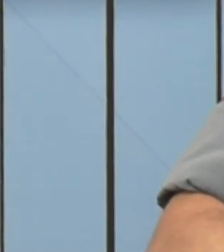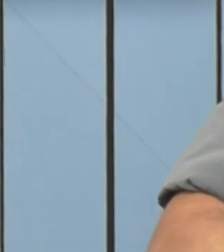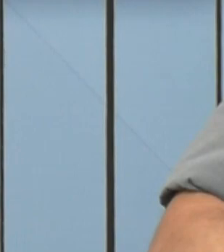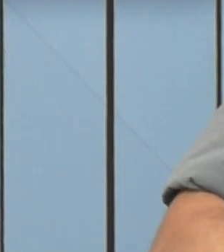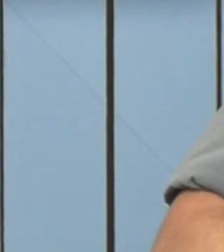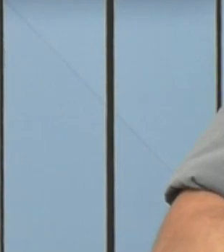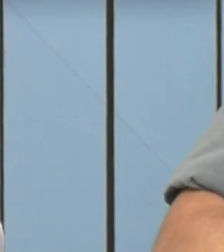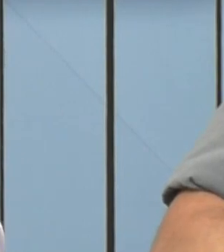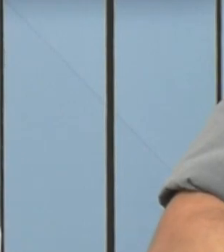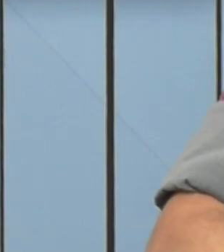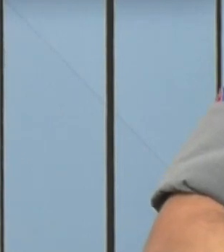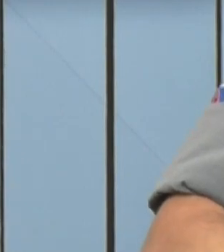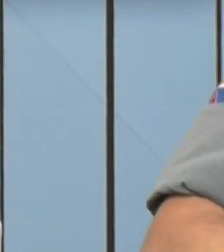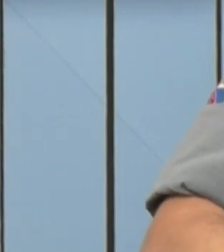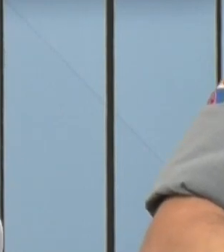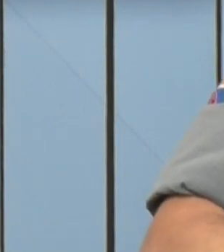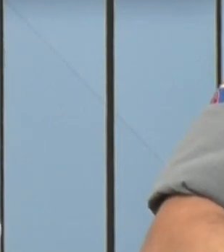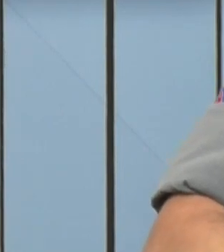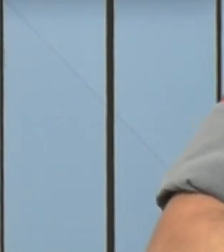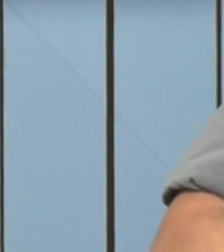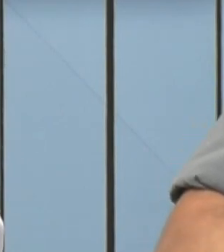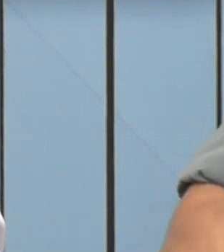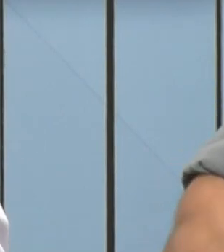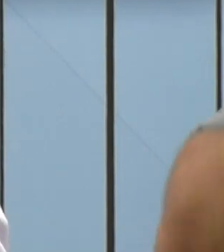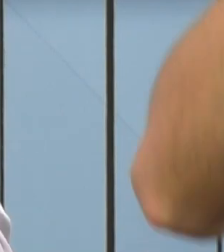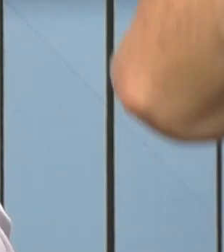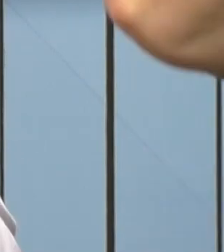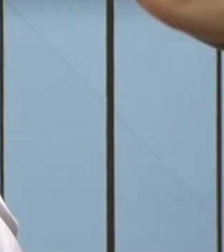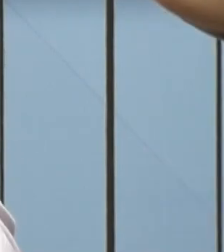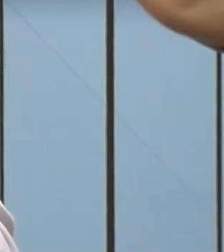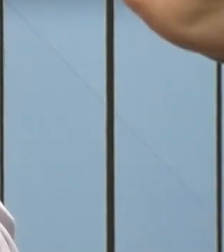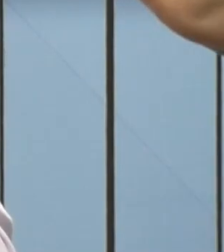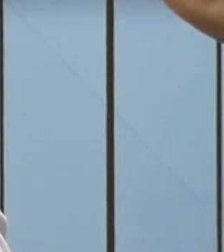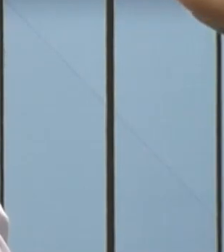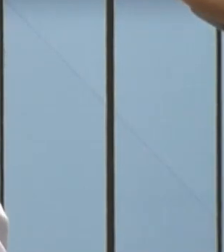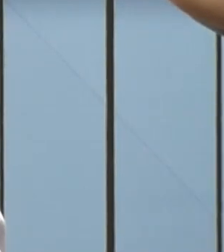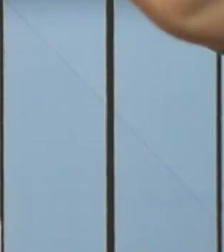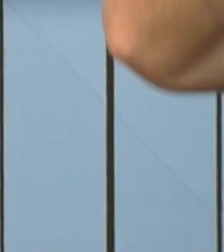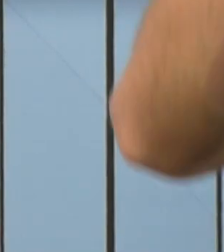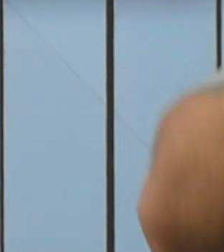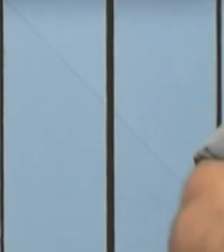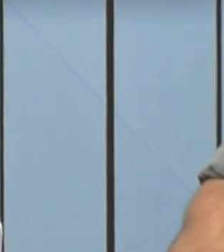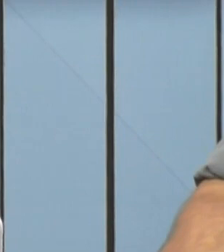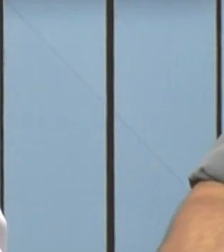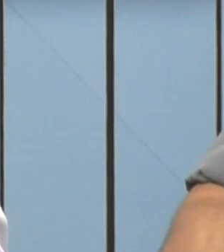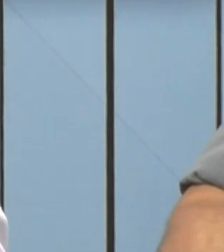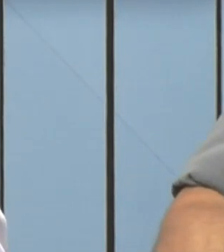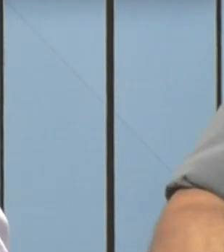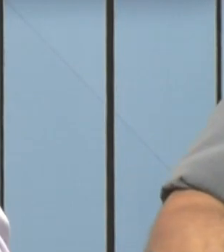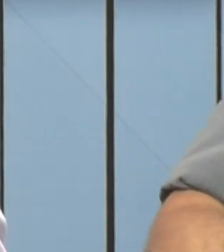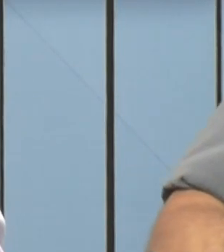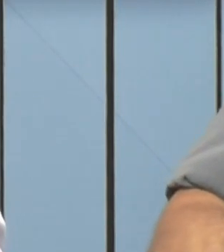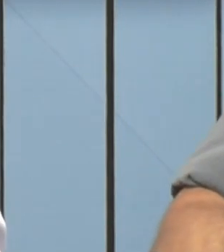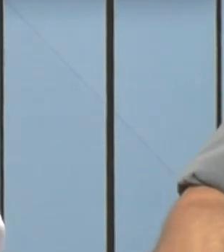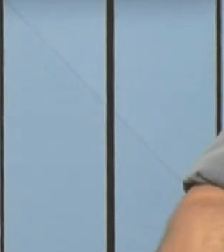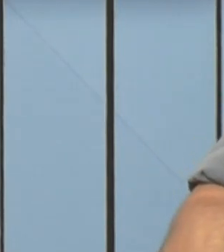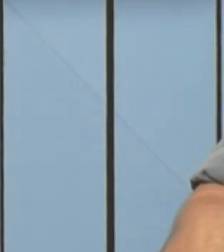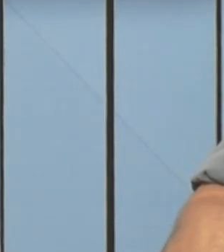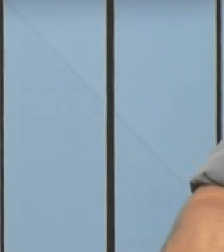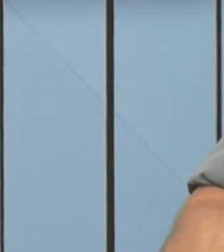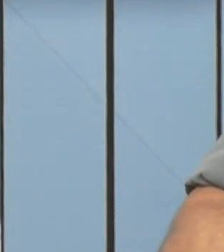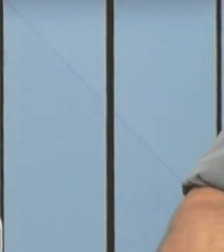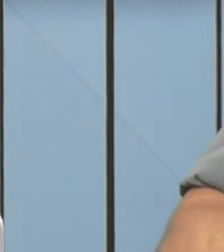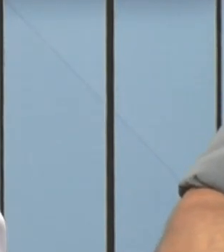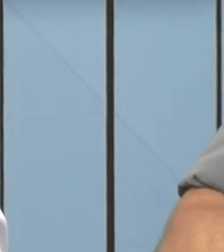que nesse momento tirar como eu disse a vaidade não somente dos políticos mas de alguns setores da sociedade sentar